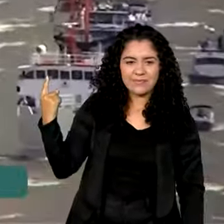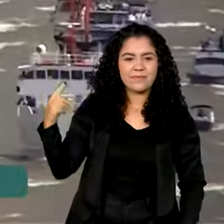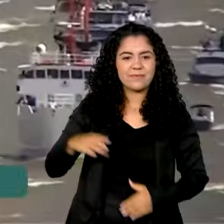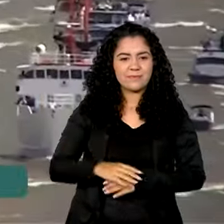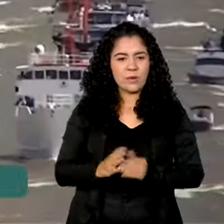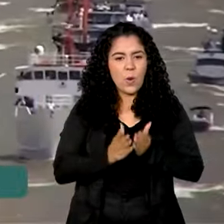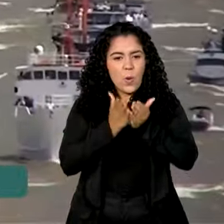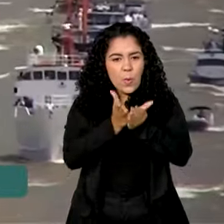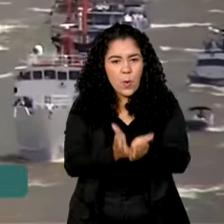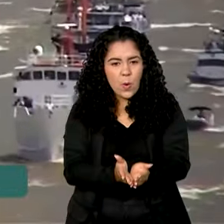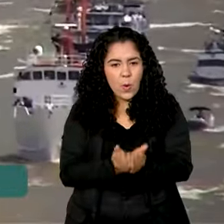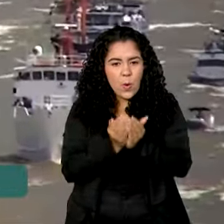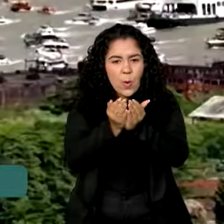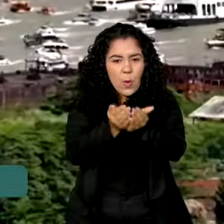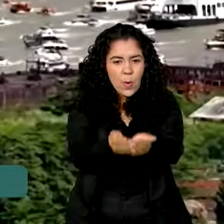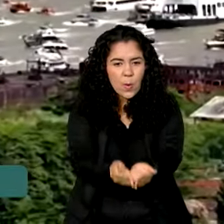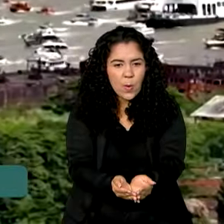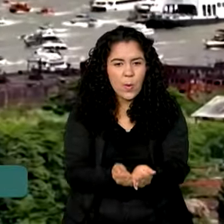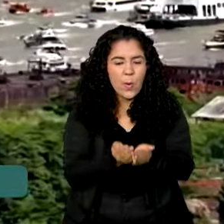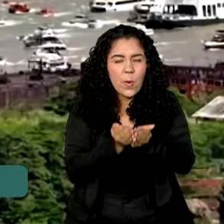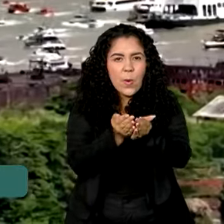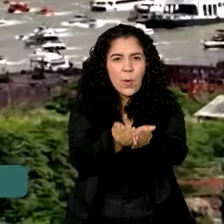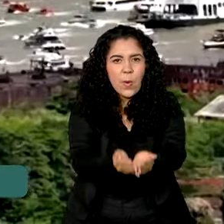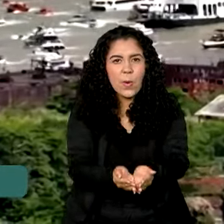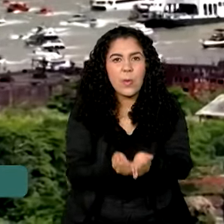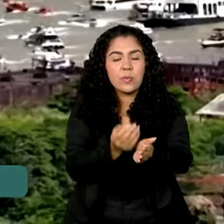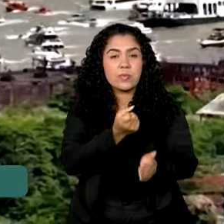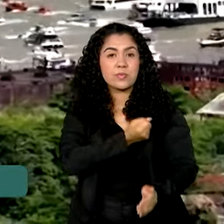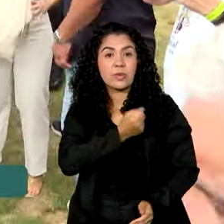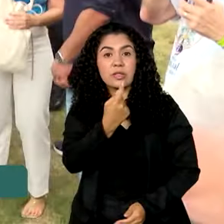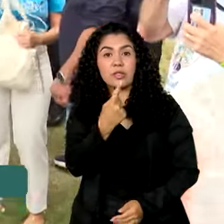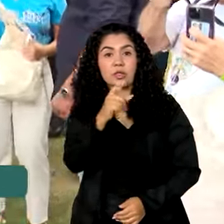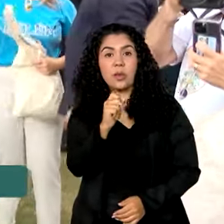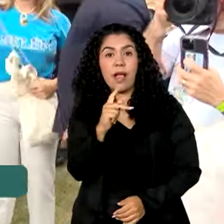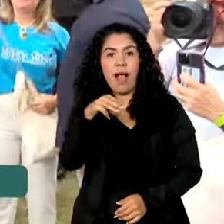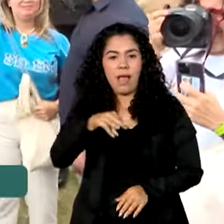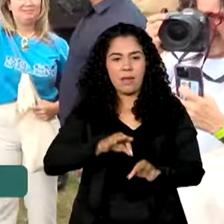na maior romaria fluvial do mundo, num percurso de 18 quilômetros.